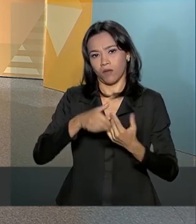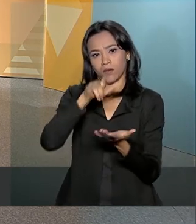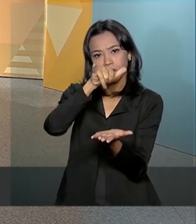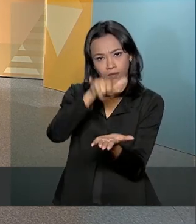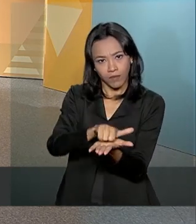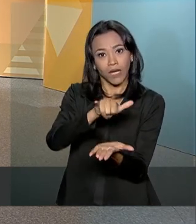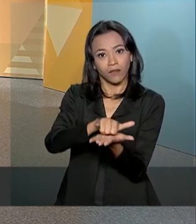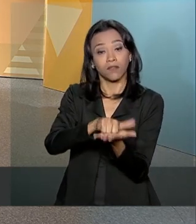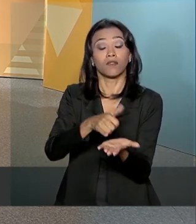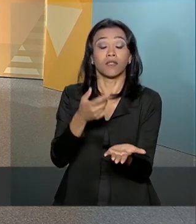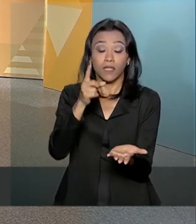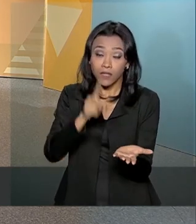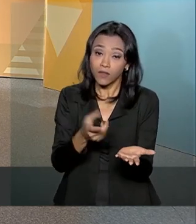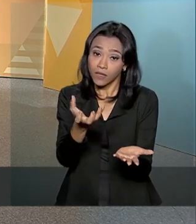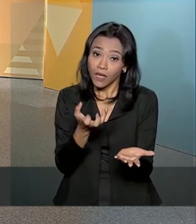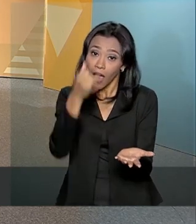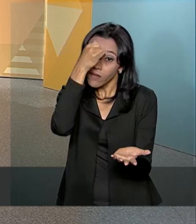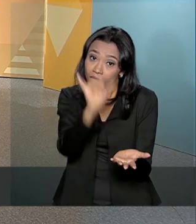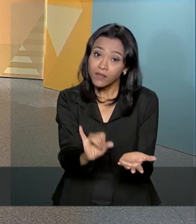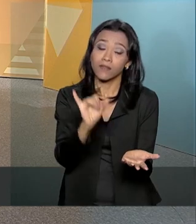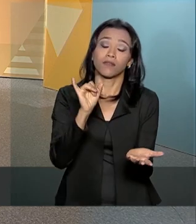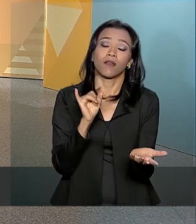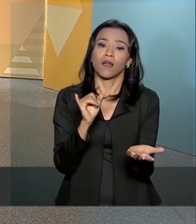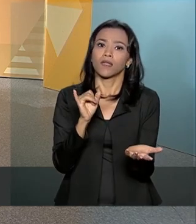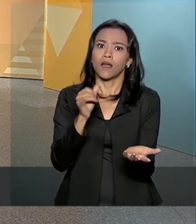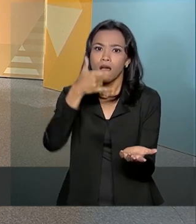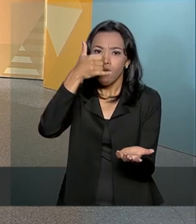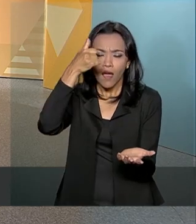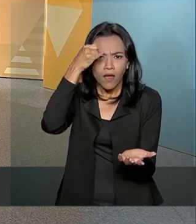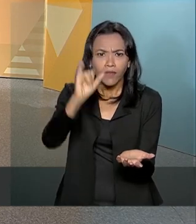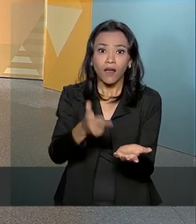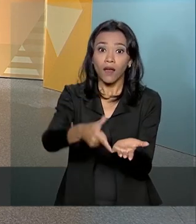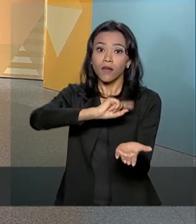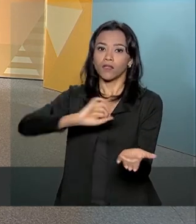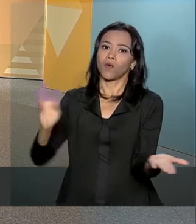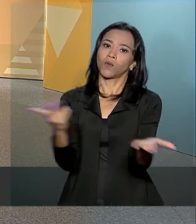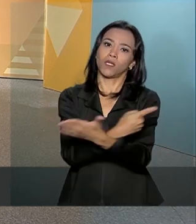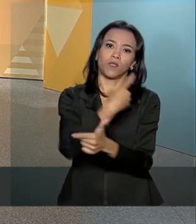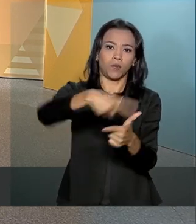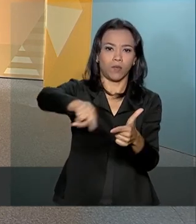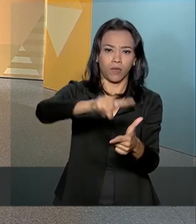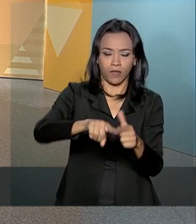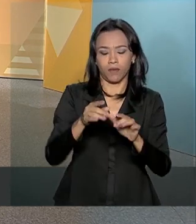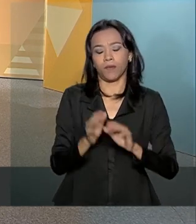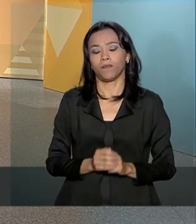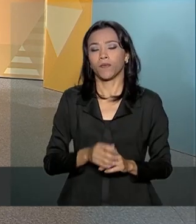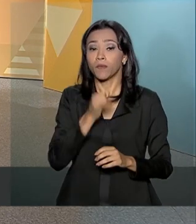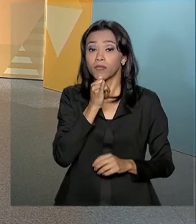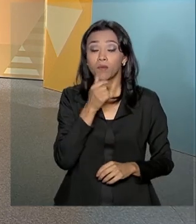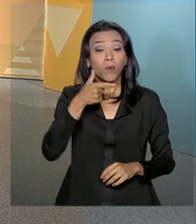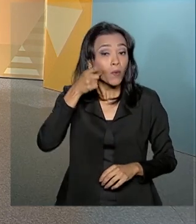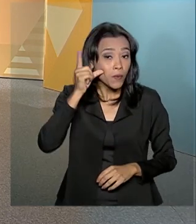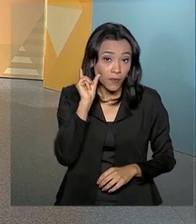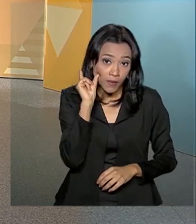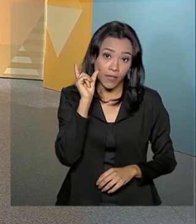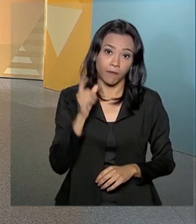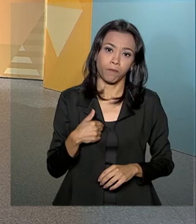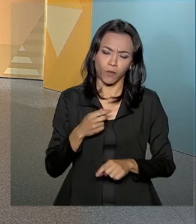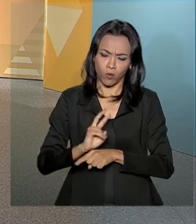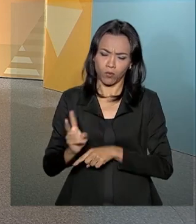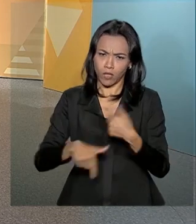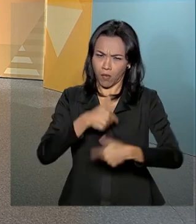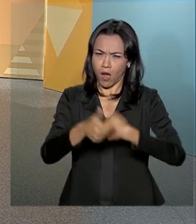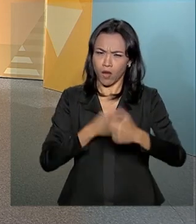seja mais preventivo, que a gente consiga atuar antes que o problema aconteça. Ontem mesmo, num trabalho de auditoria, nós